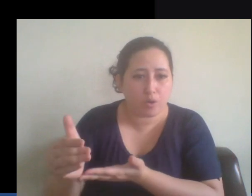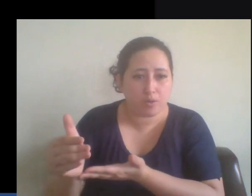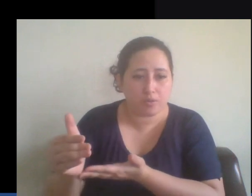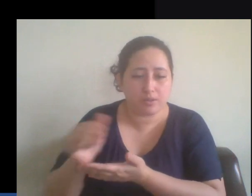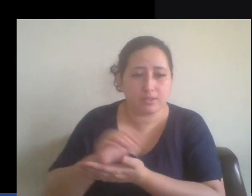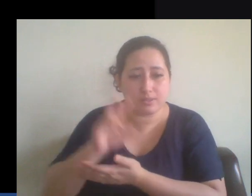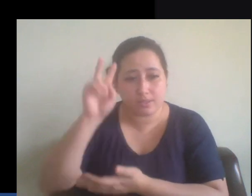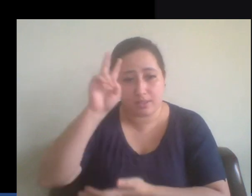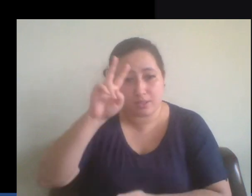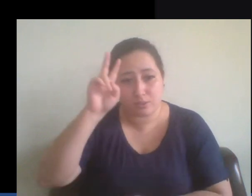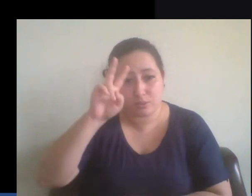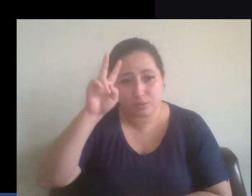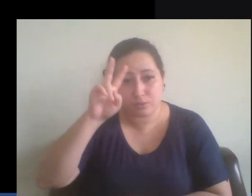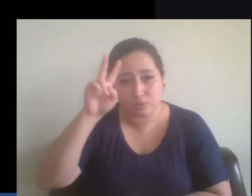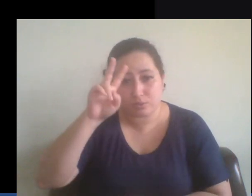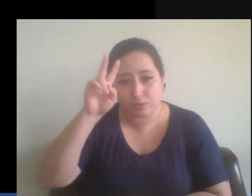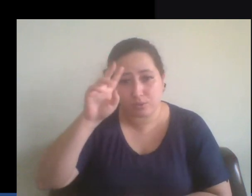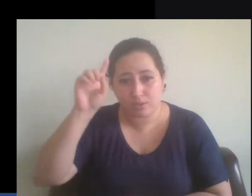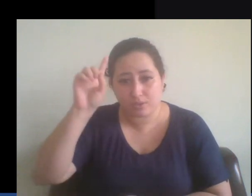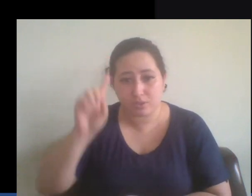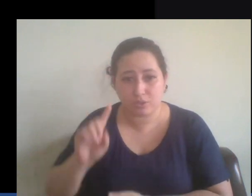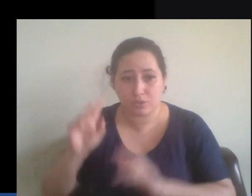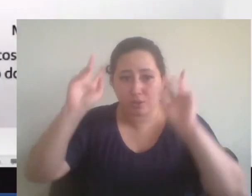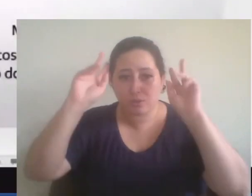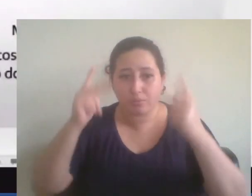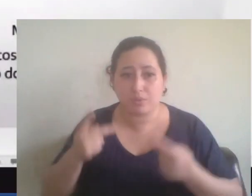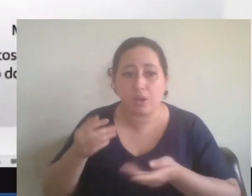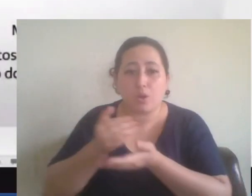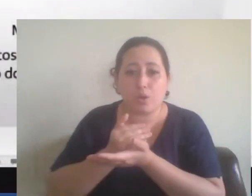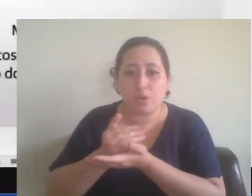da história dos direitos humanos